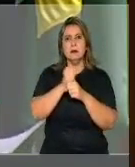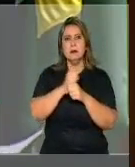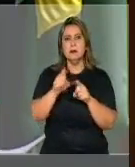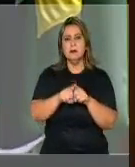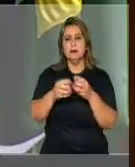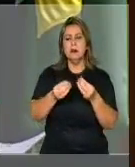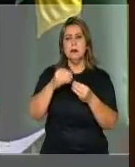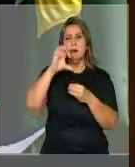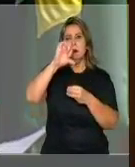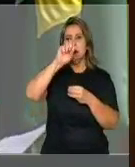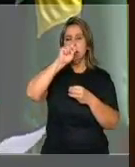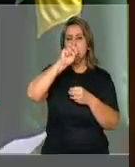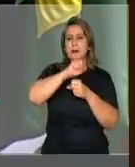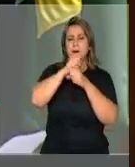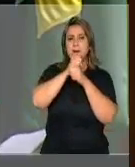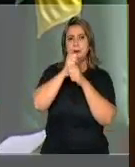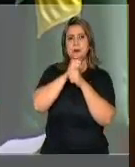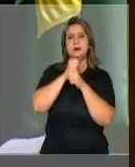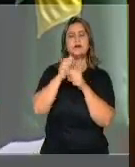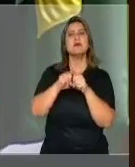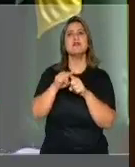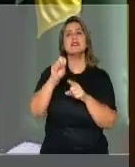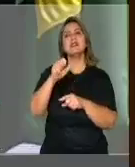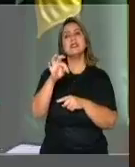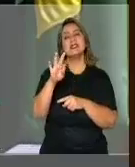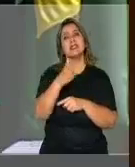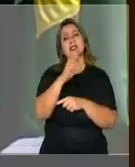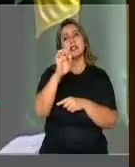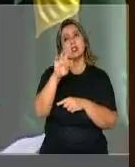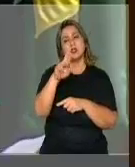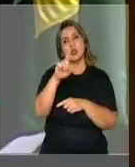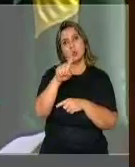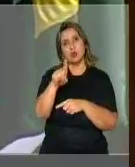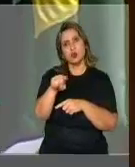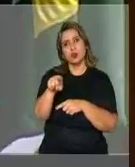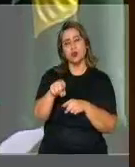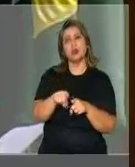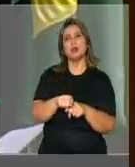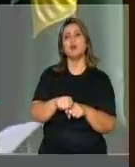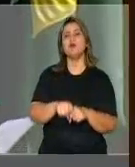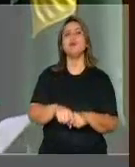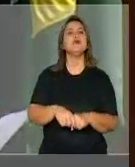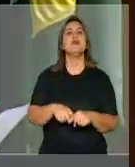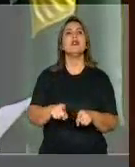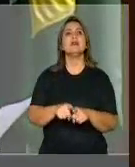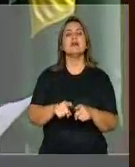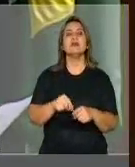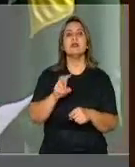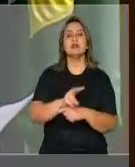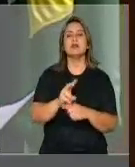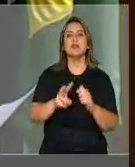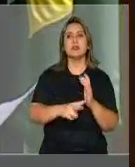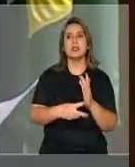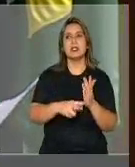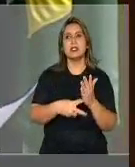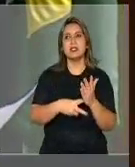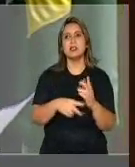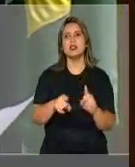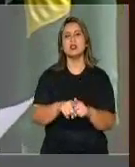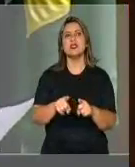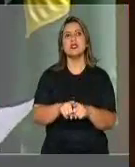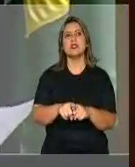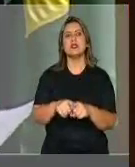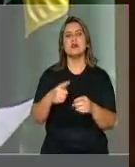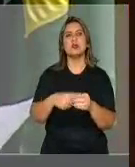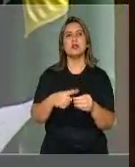século, há 98 anos, em Santa Cruz do Sul, na região do Vale do Rio Pardo, contemplando os sindicatos de Santa